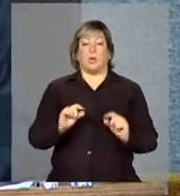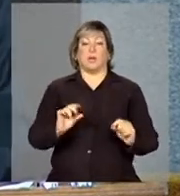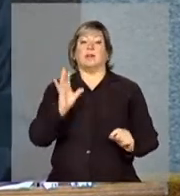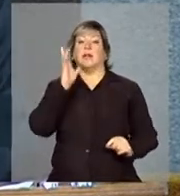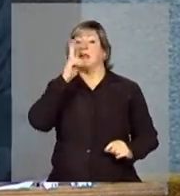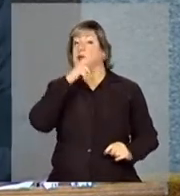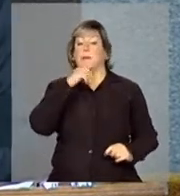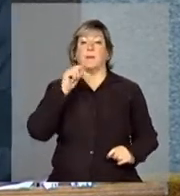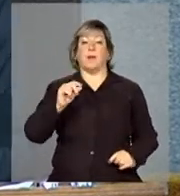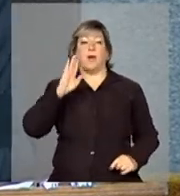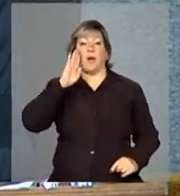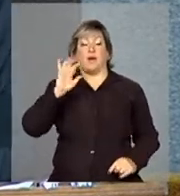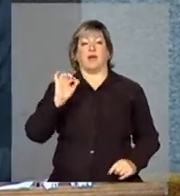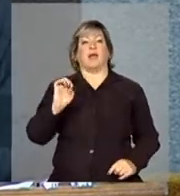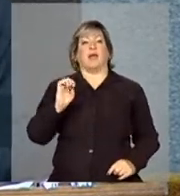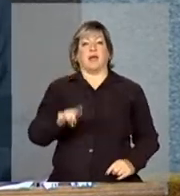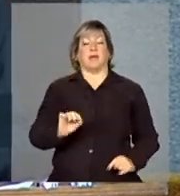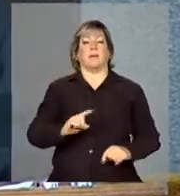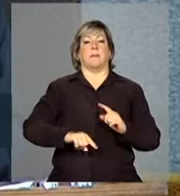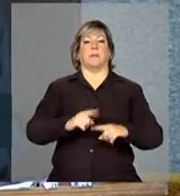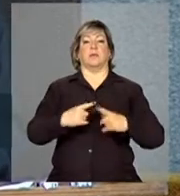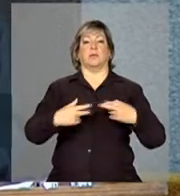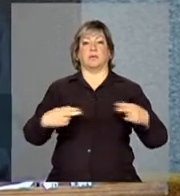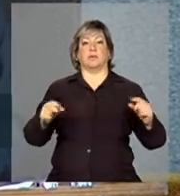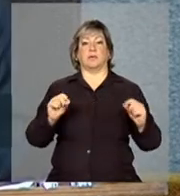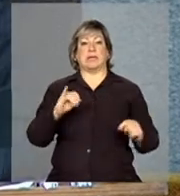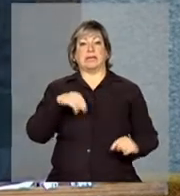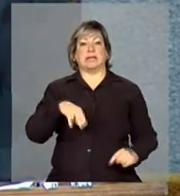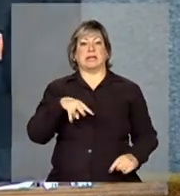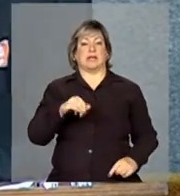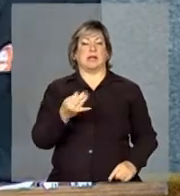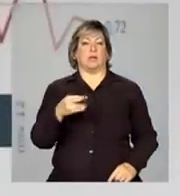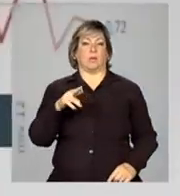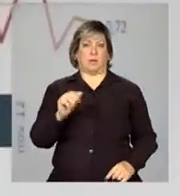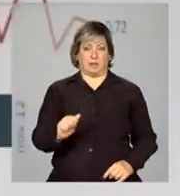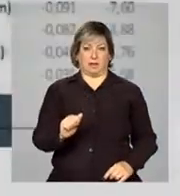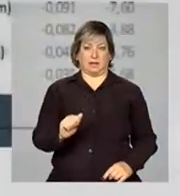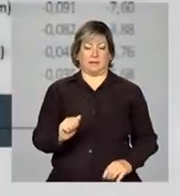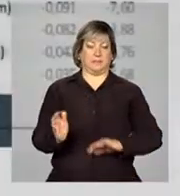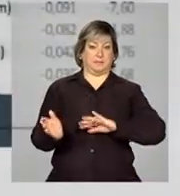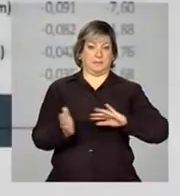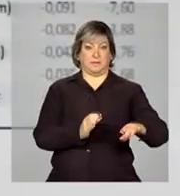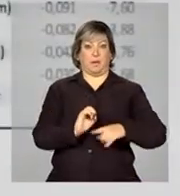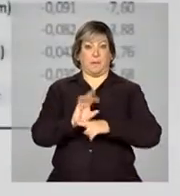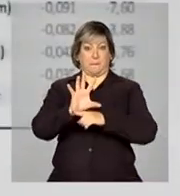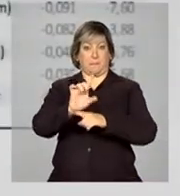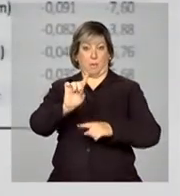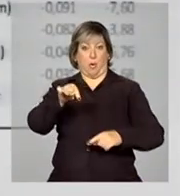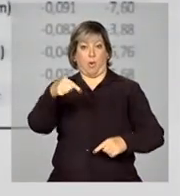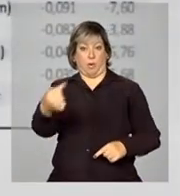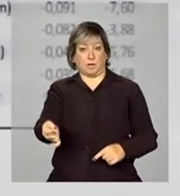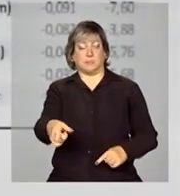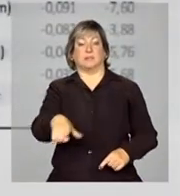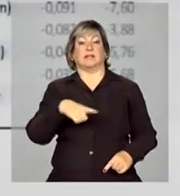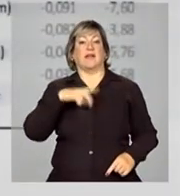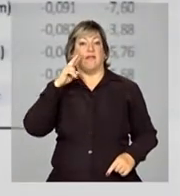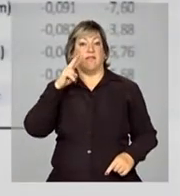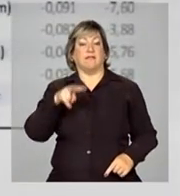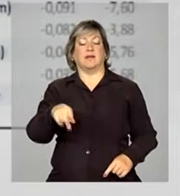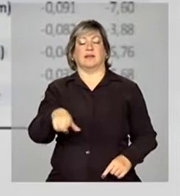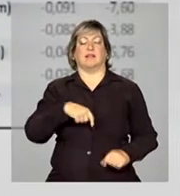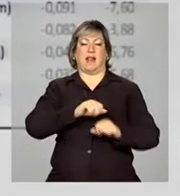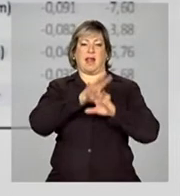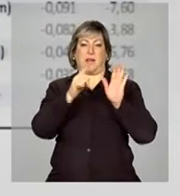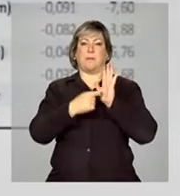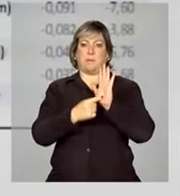demorando são realmente os produtos in natura. No próximo slide, a gente vê que fica claro